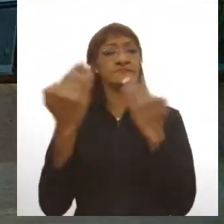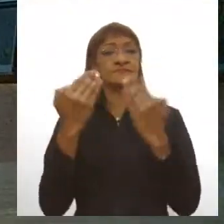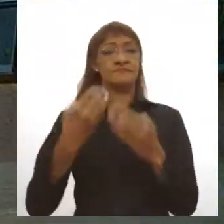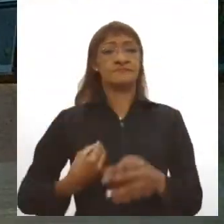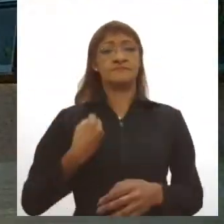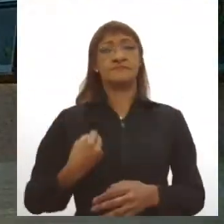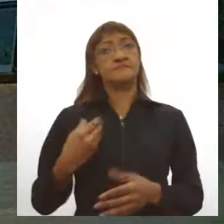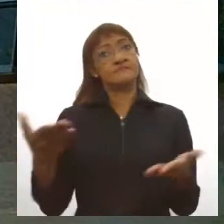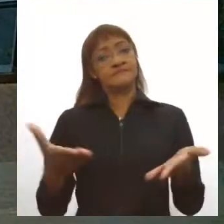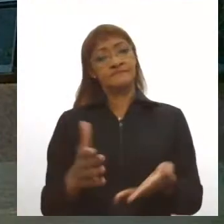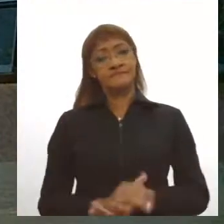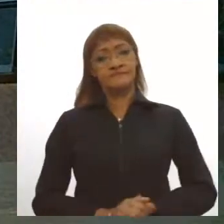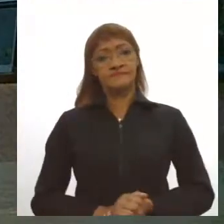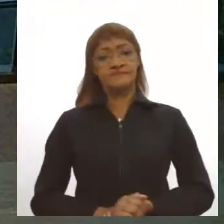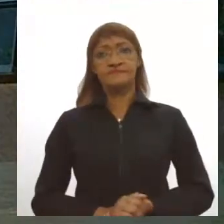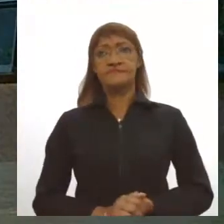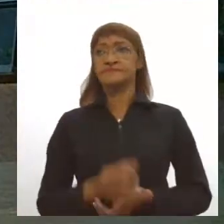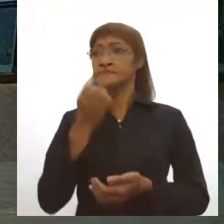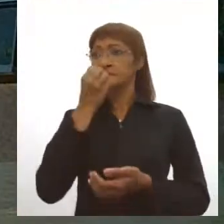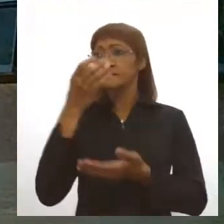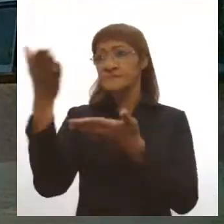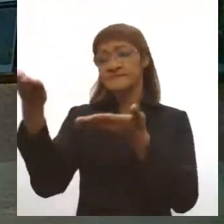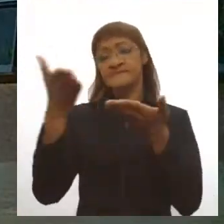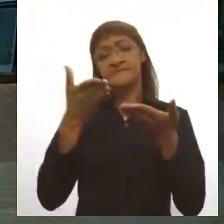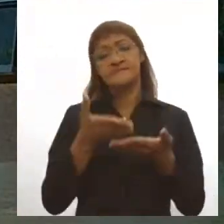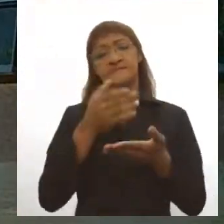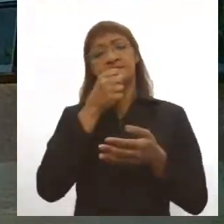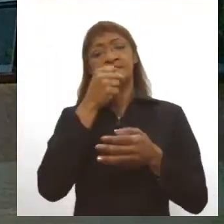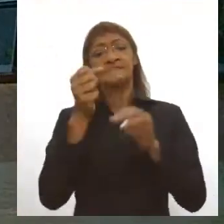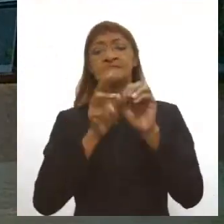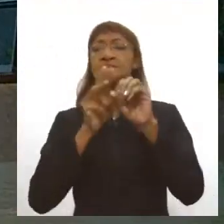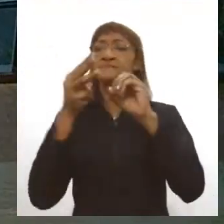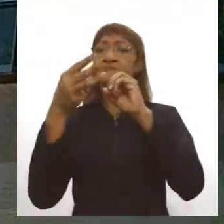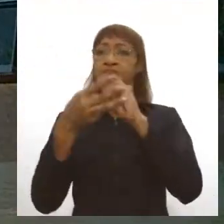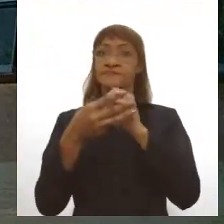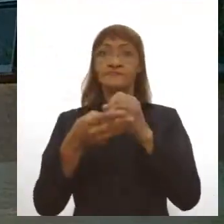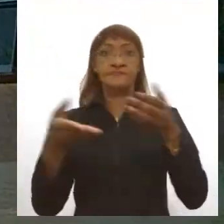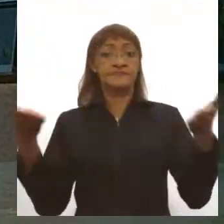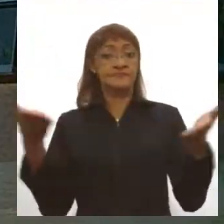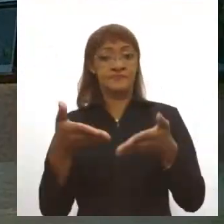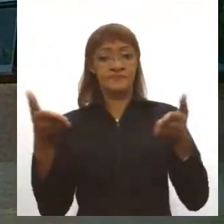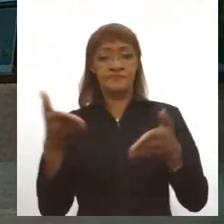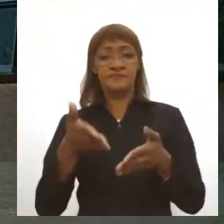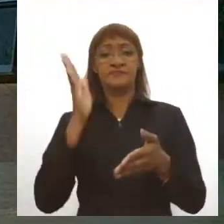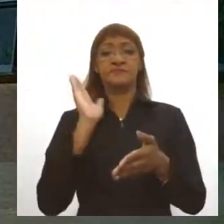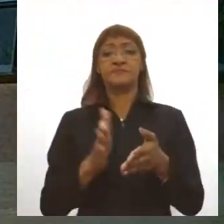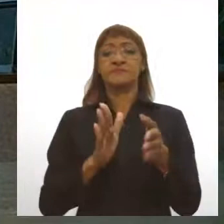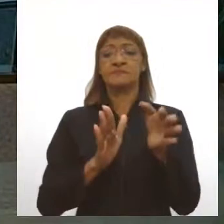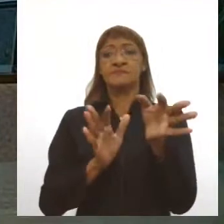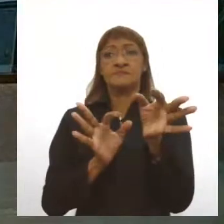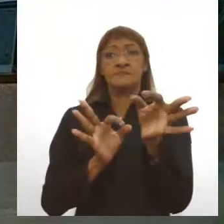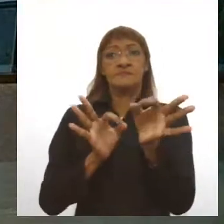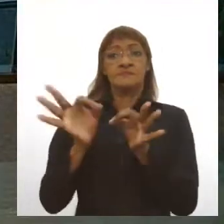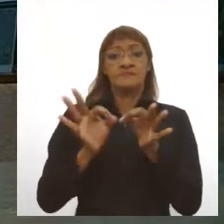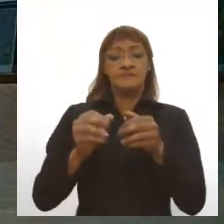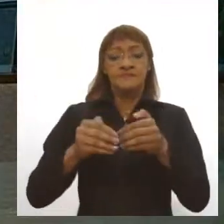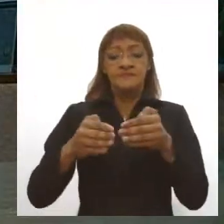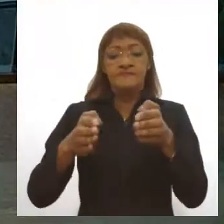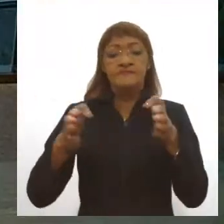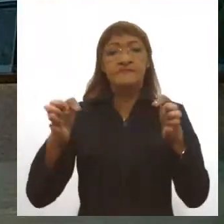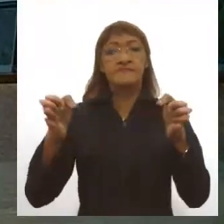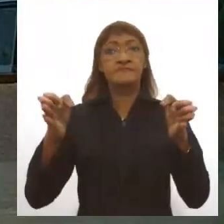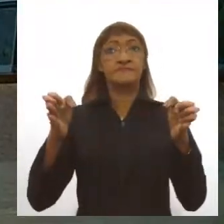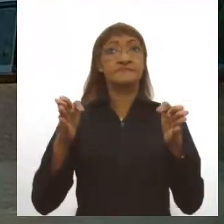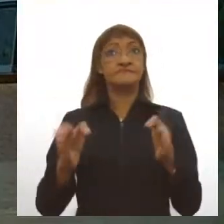neste exato momento. Demetrio, seja bem-vindo ao Jornal da Lese. Nós estamos aí já preparados para iniciar esses dias de